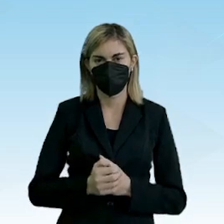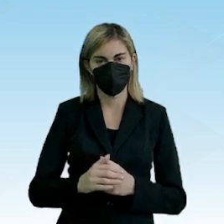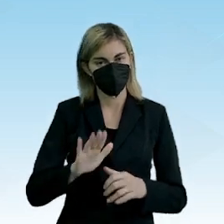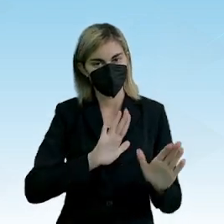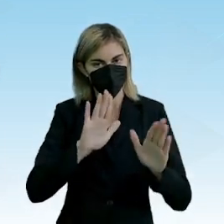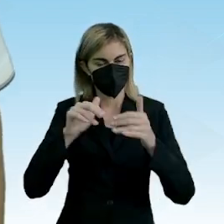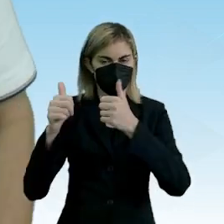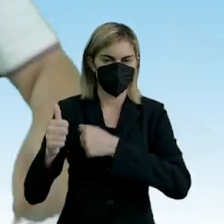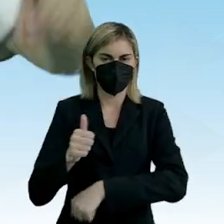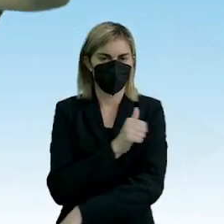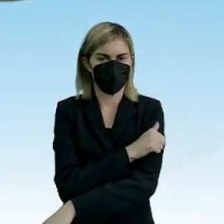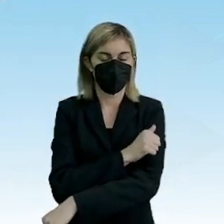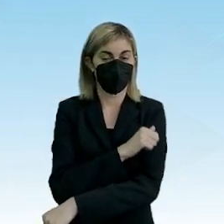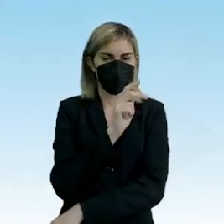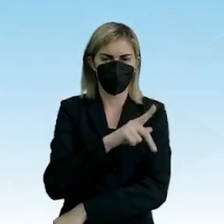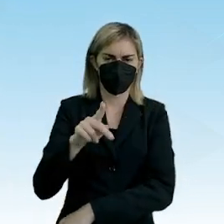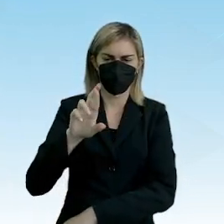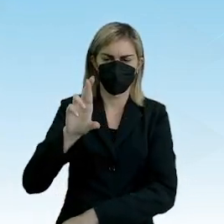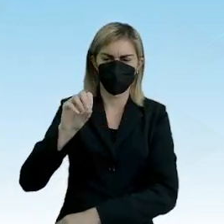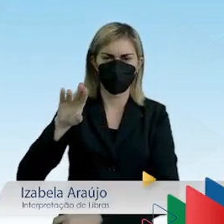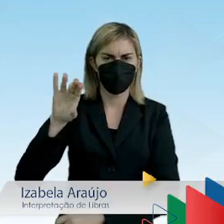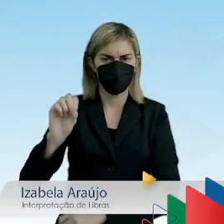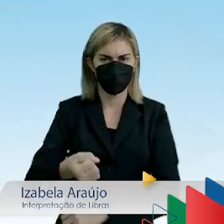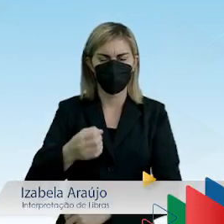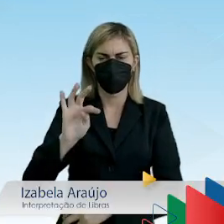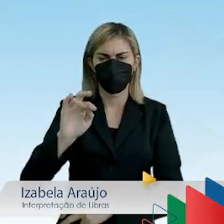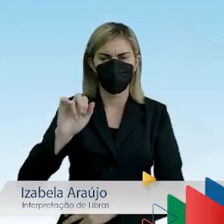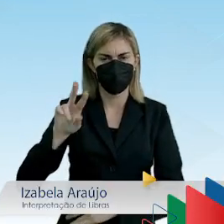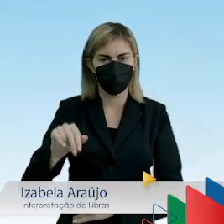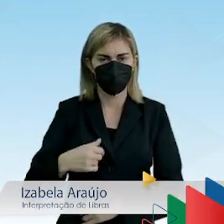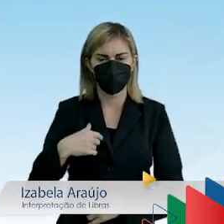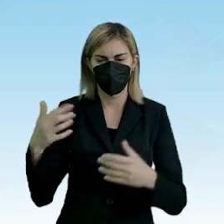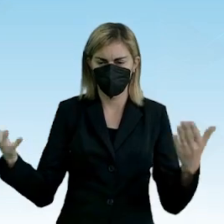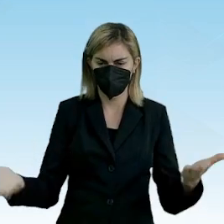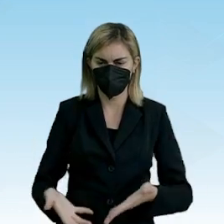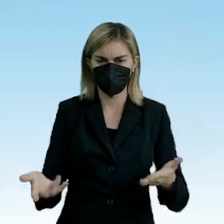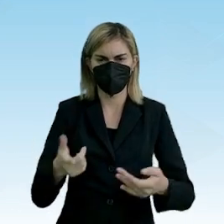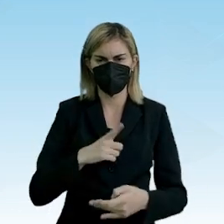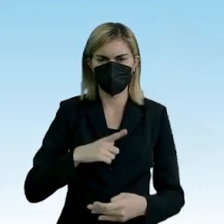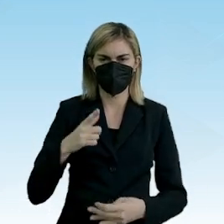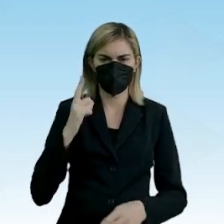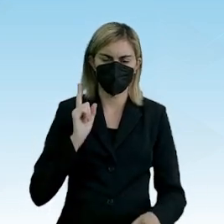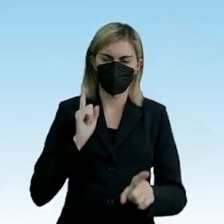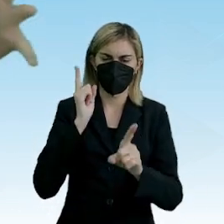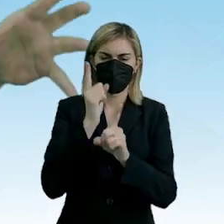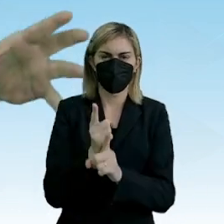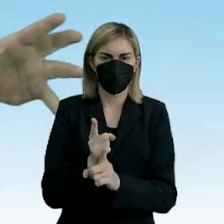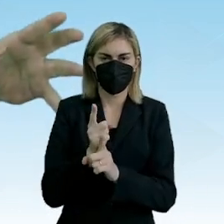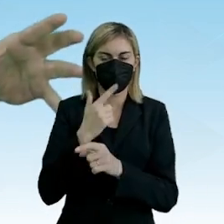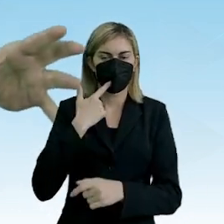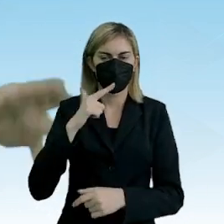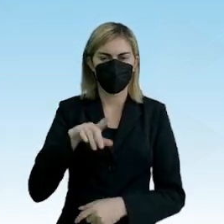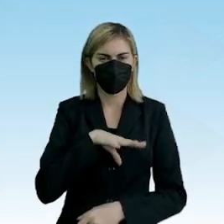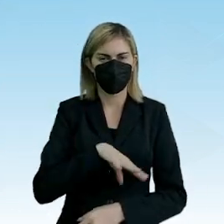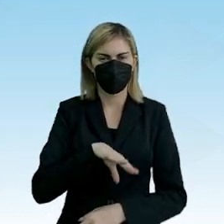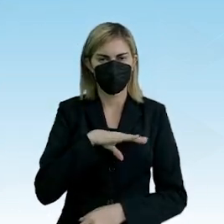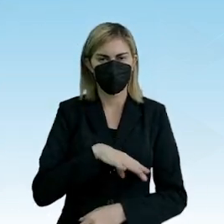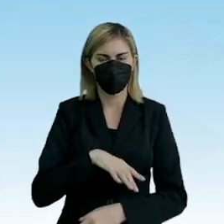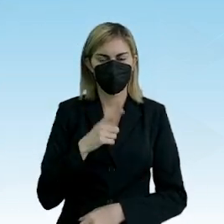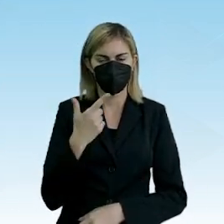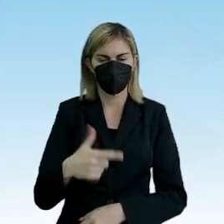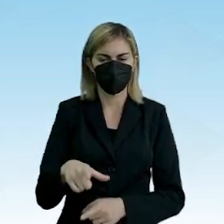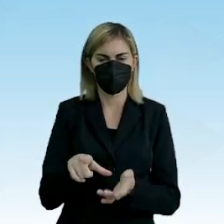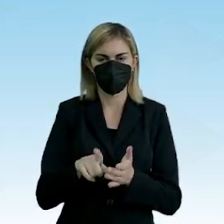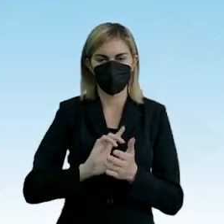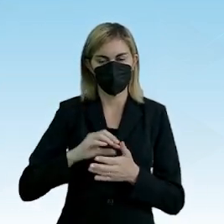Olá estudantes, eu sou o professor Robson Salmo Tavares e hoje nós temos mais um encontro de língua portuguesa. Mas